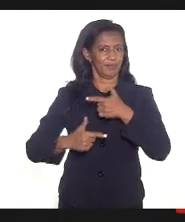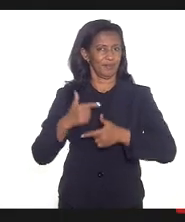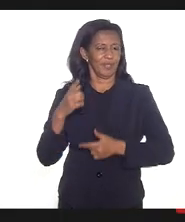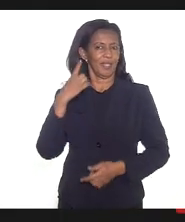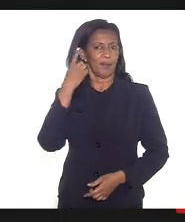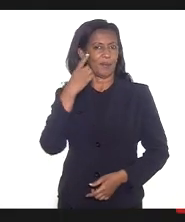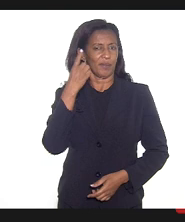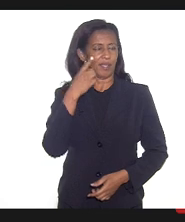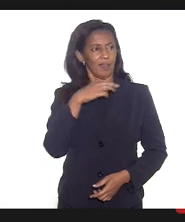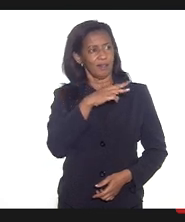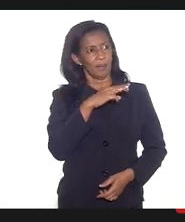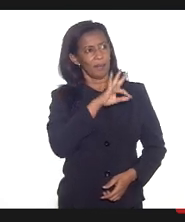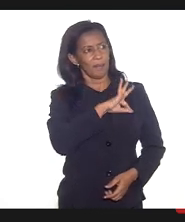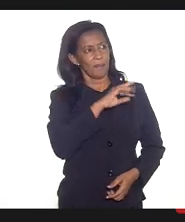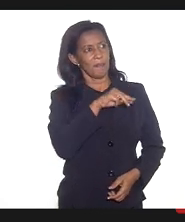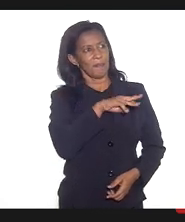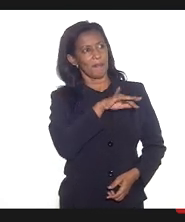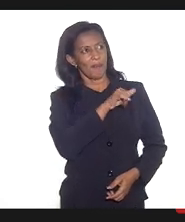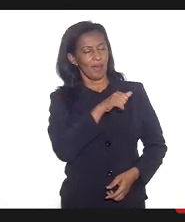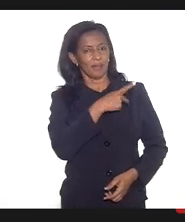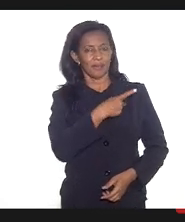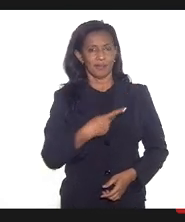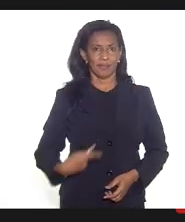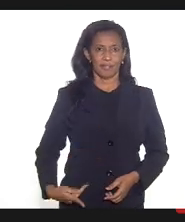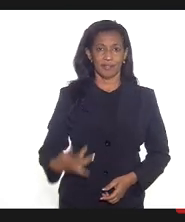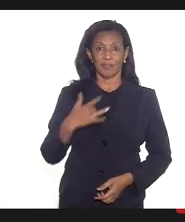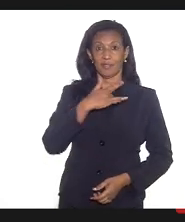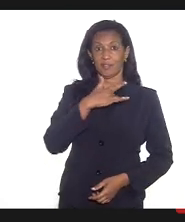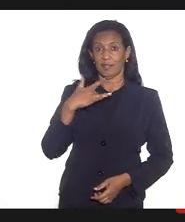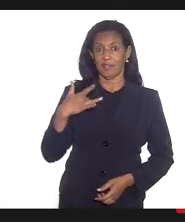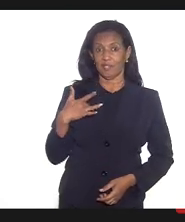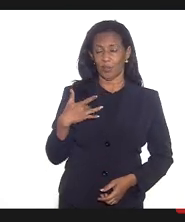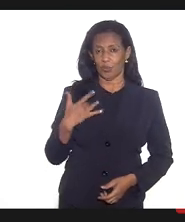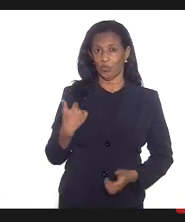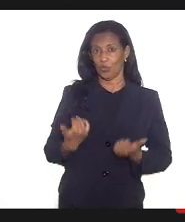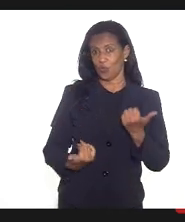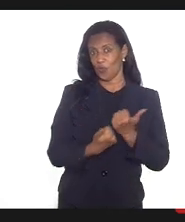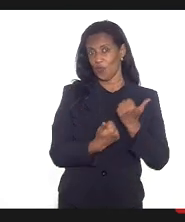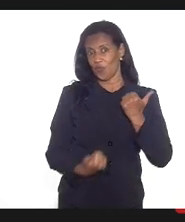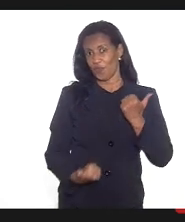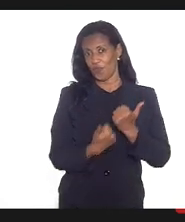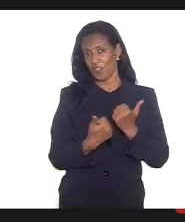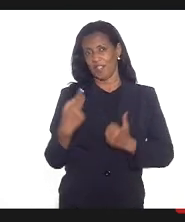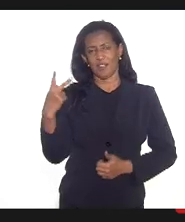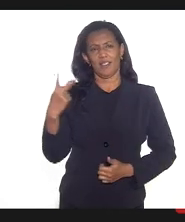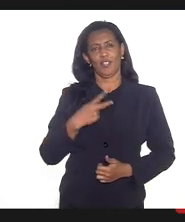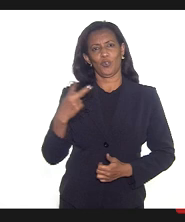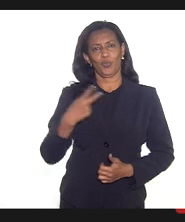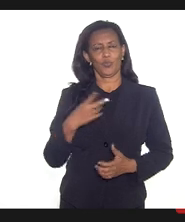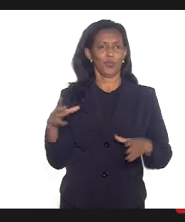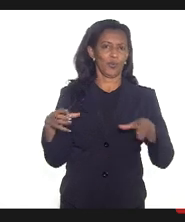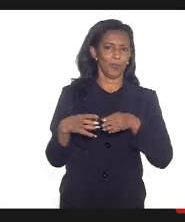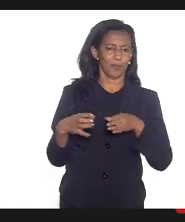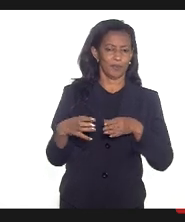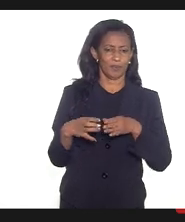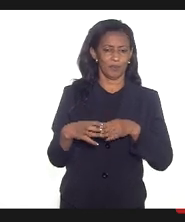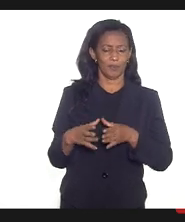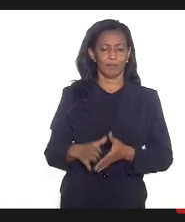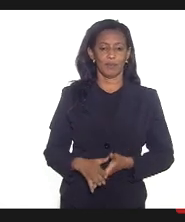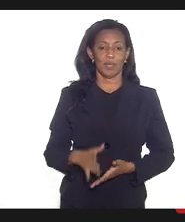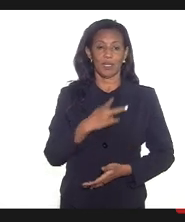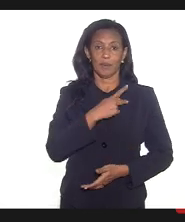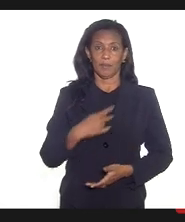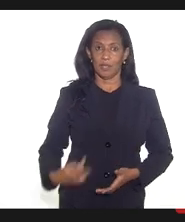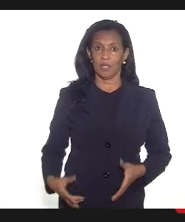marta rocha presidenta da comissão de saúde eu sou vice-presidente nessas duas comissões e presidente